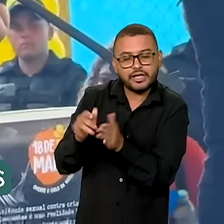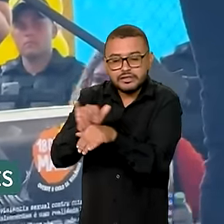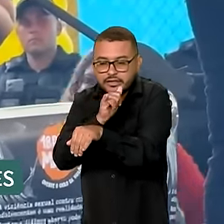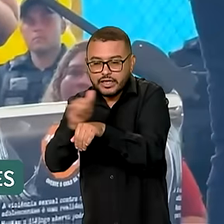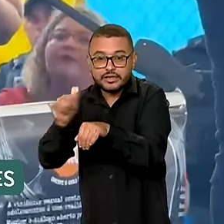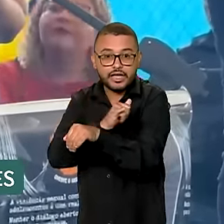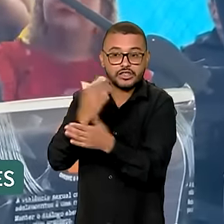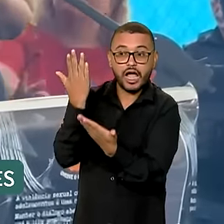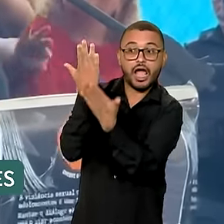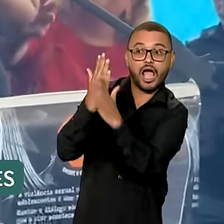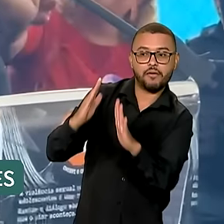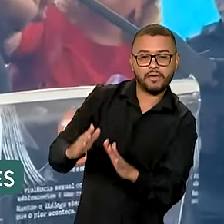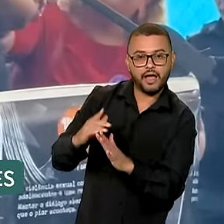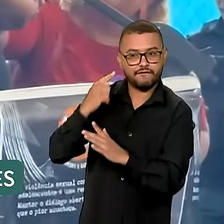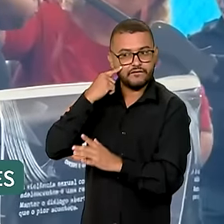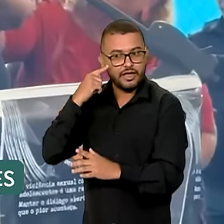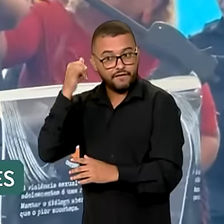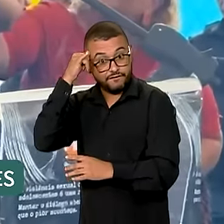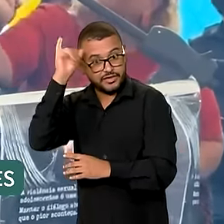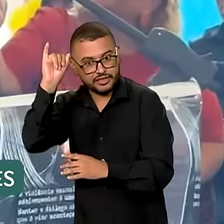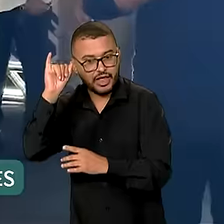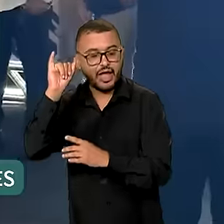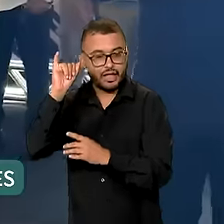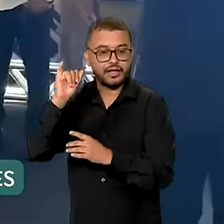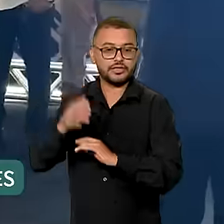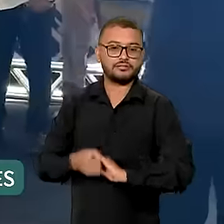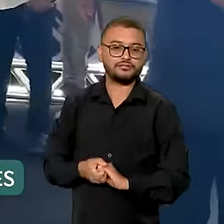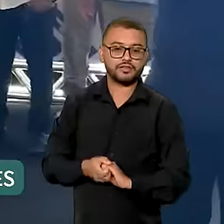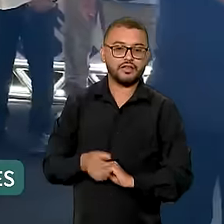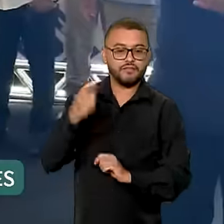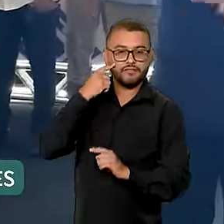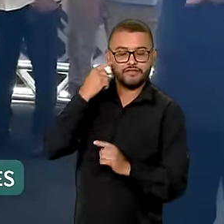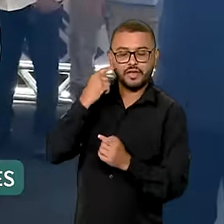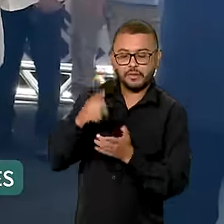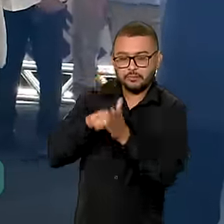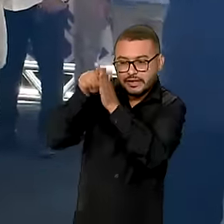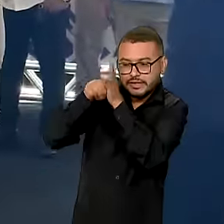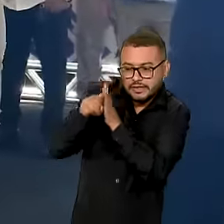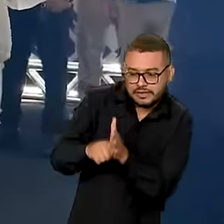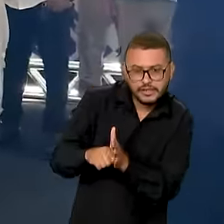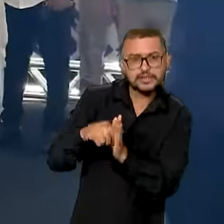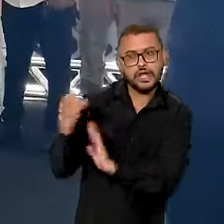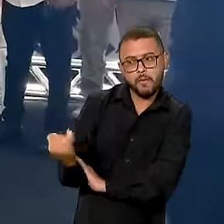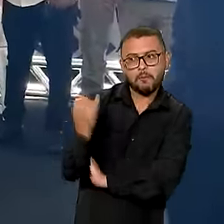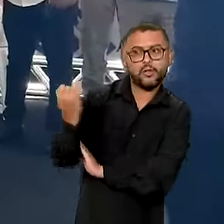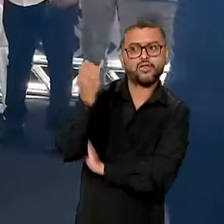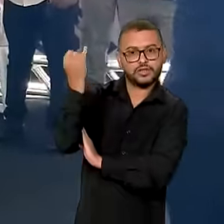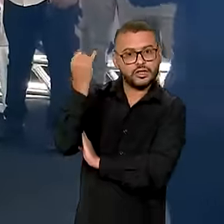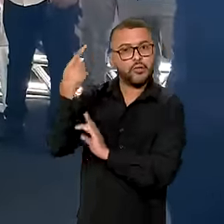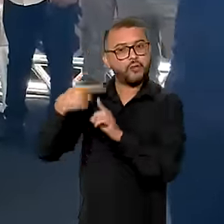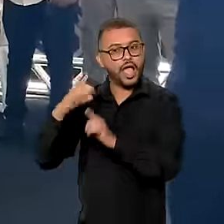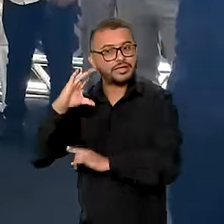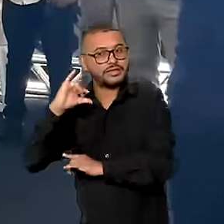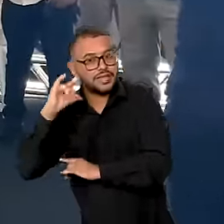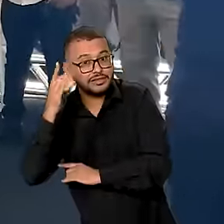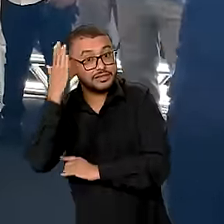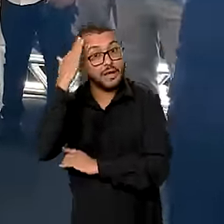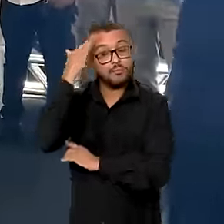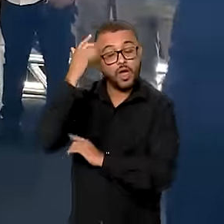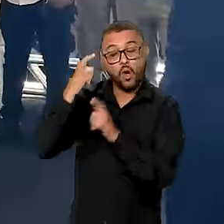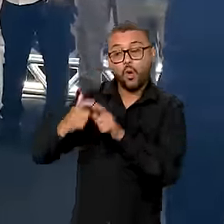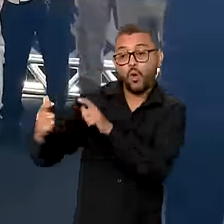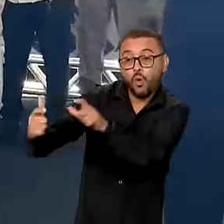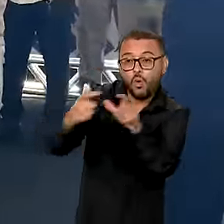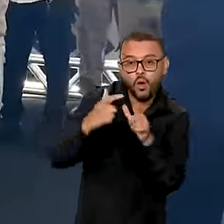combate, de prevenção e repressão ao longo das rodovias. Esse mapear vai ser fundamental, vai ser ciência, a gente tem que saber onde